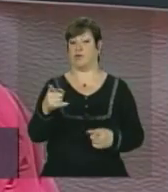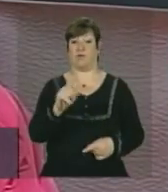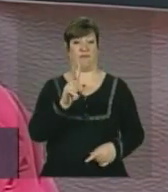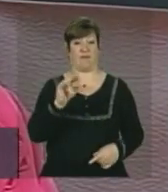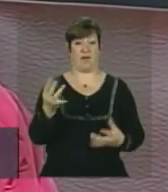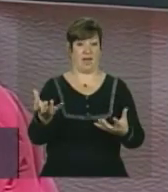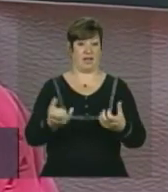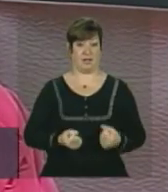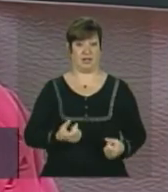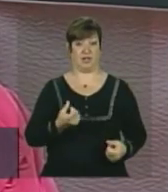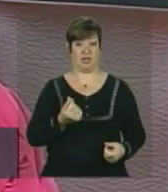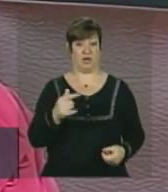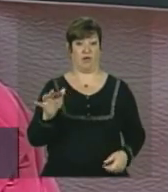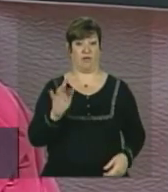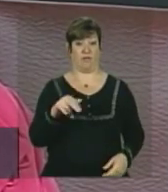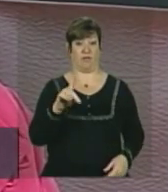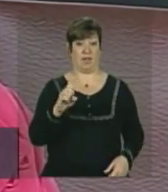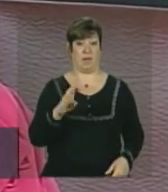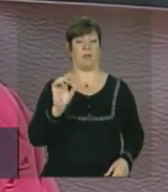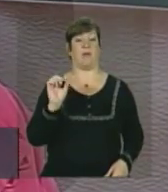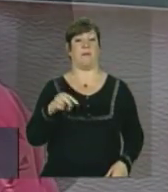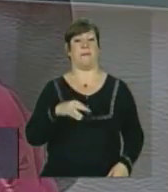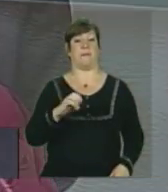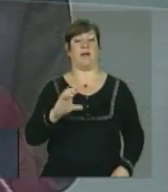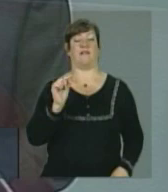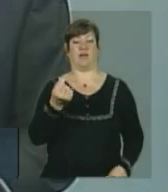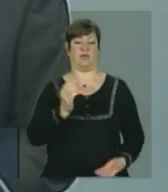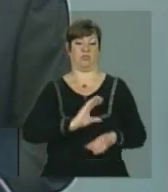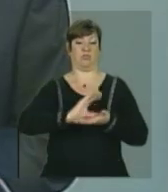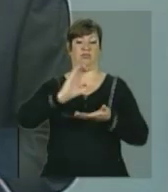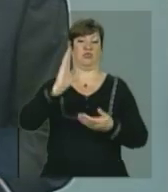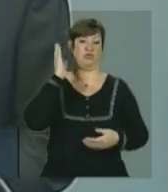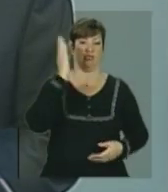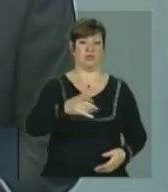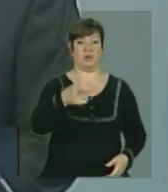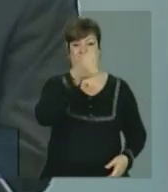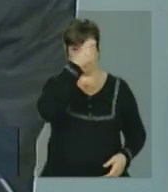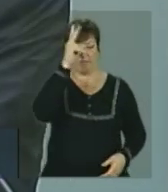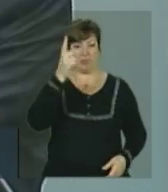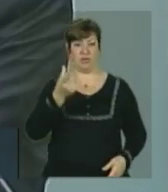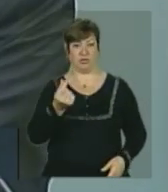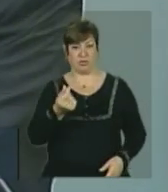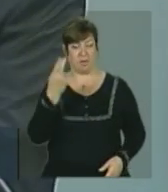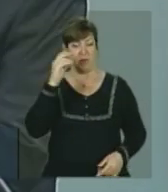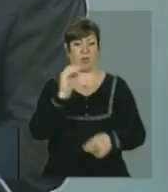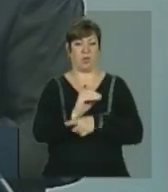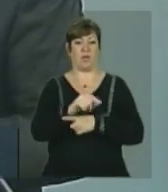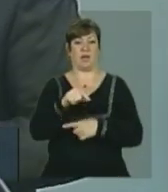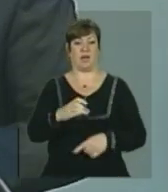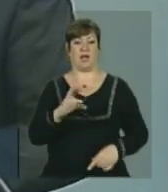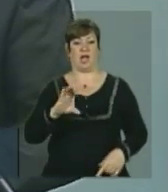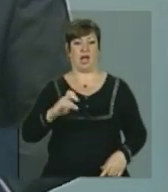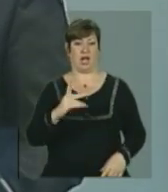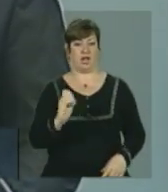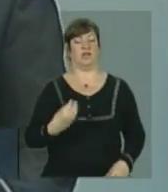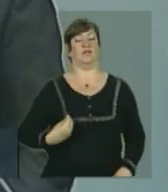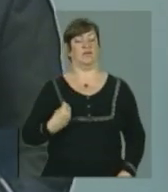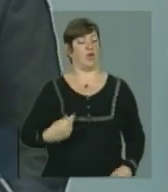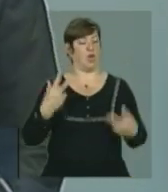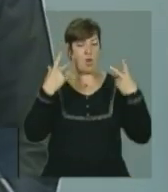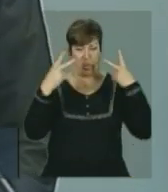receber recursos do Fundeb, o MEC vai repassar diretamente para a prefeitura um recurso para manter essa creche funcionando